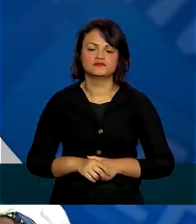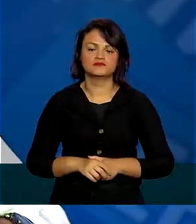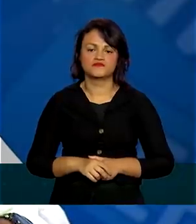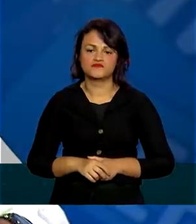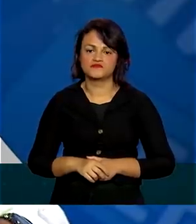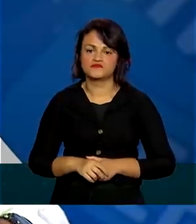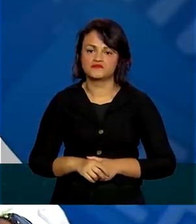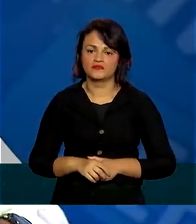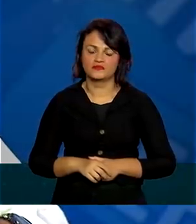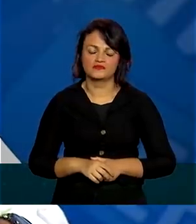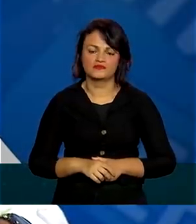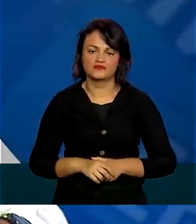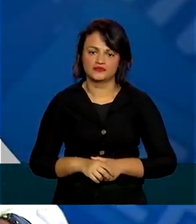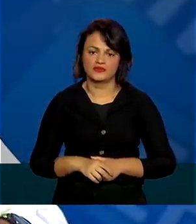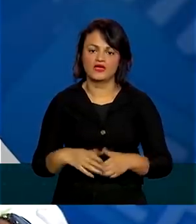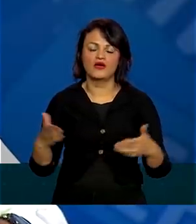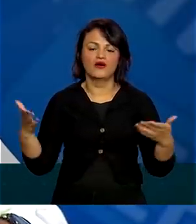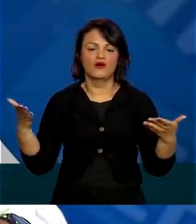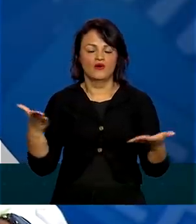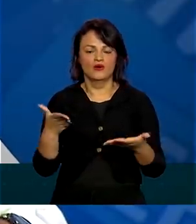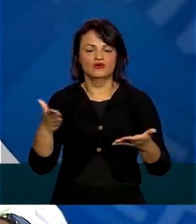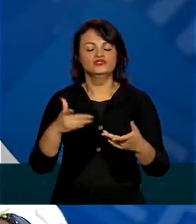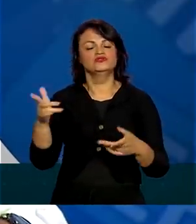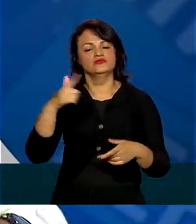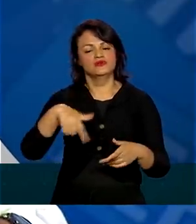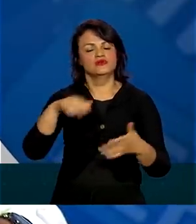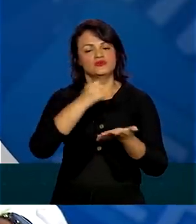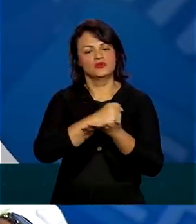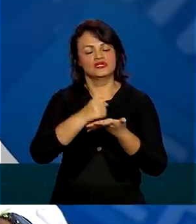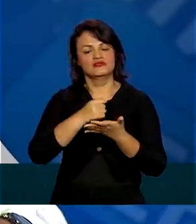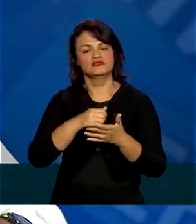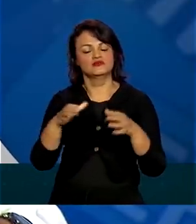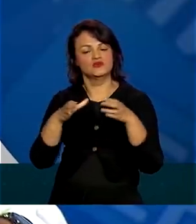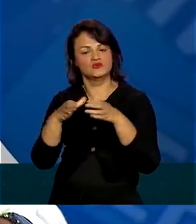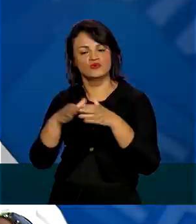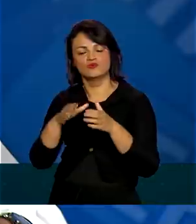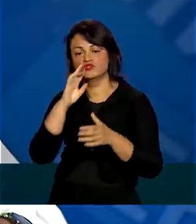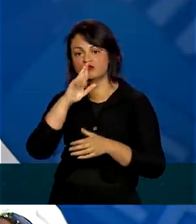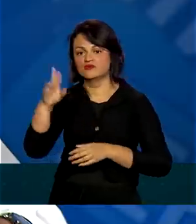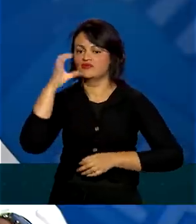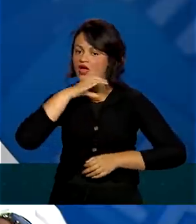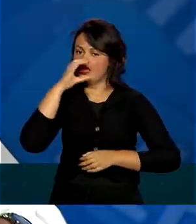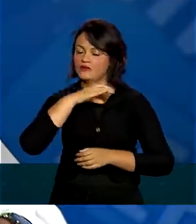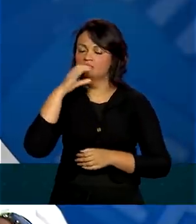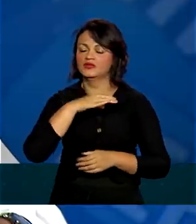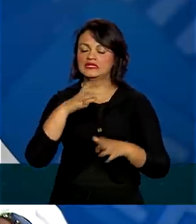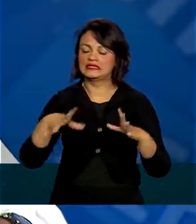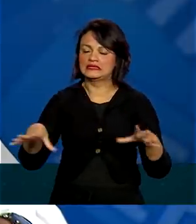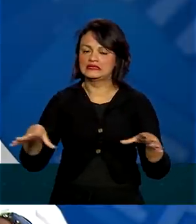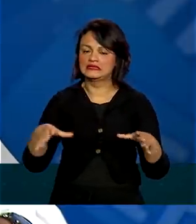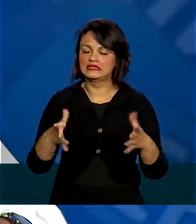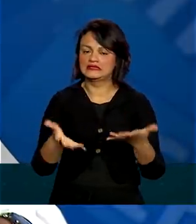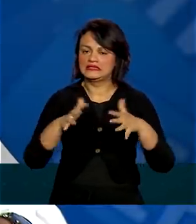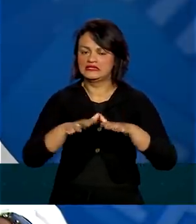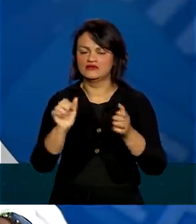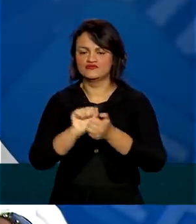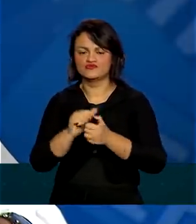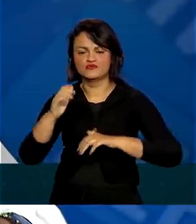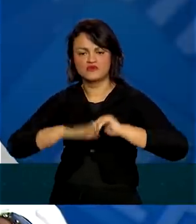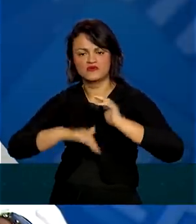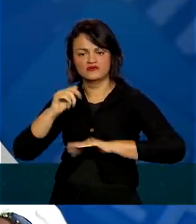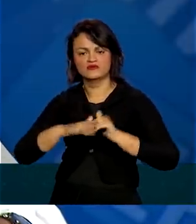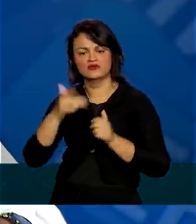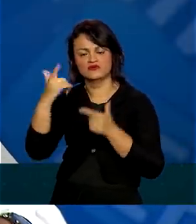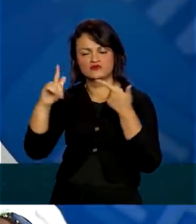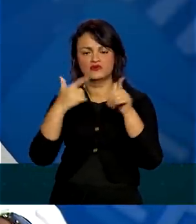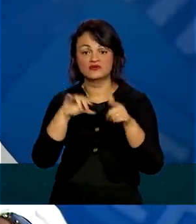fizemos a contratação de equipes de resposta rápida, integrada por diversos profissionais, para que, em